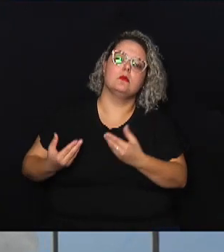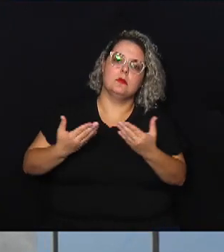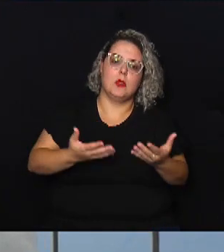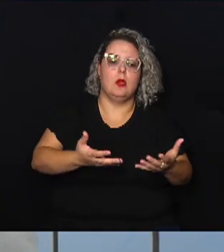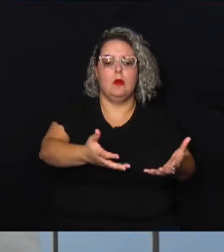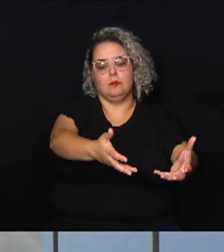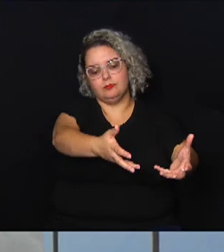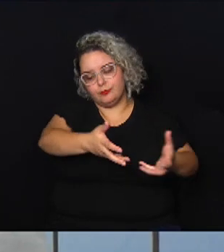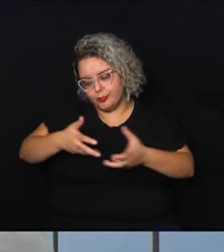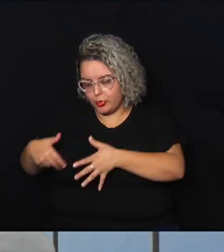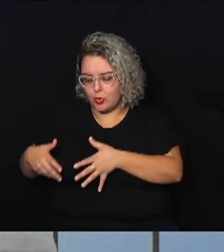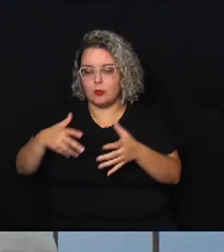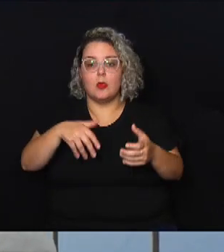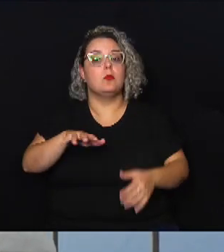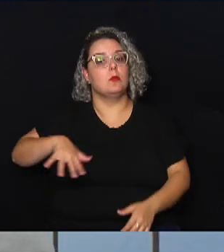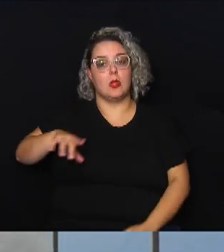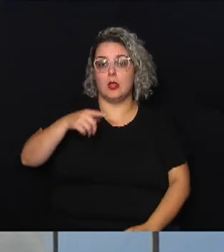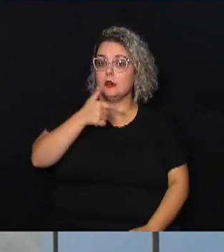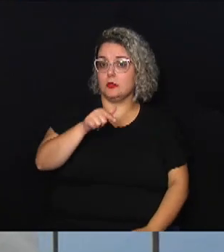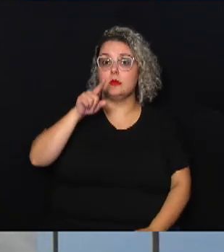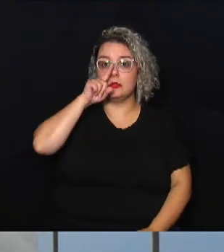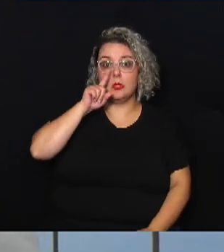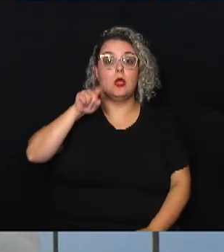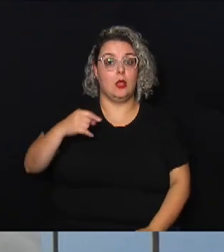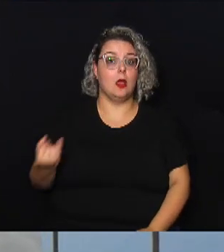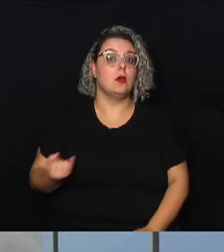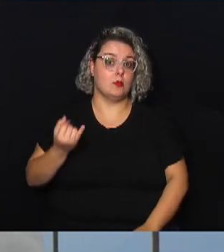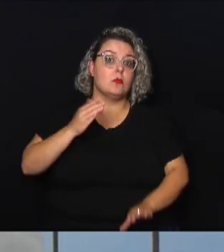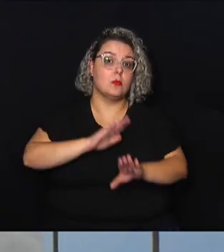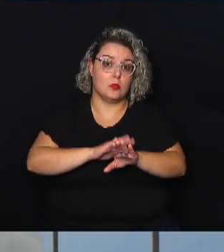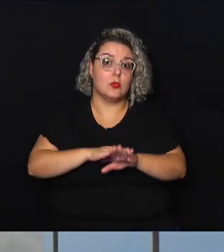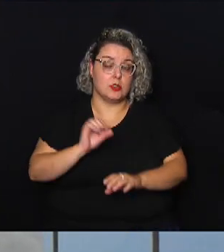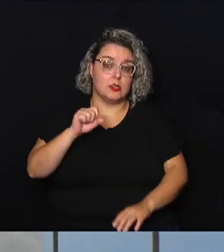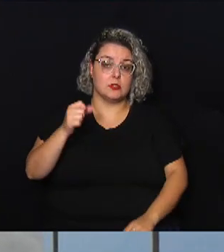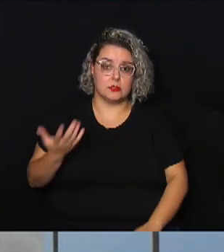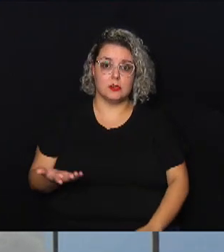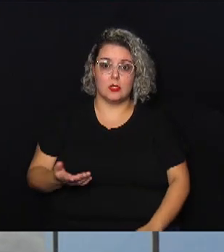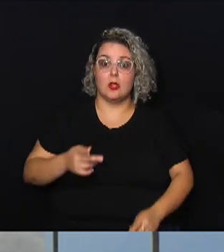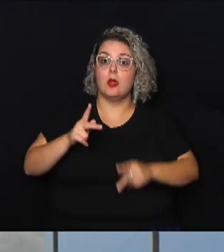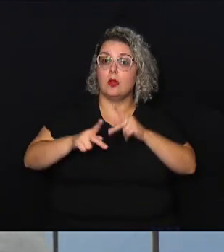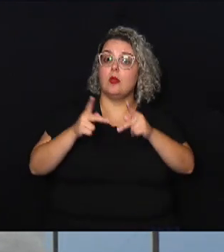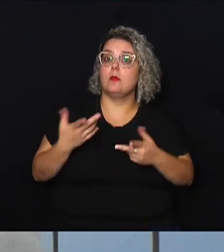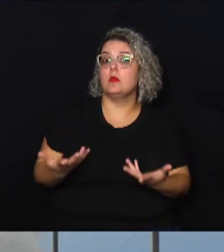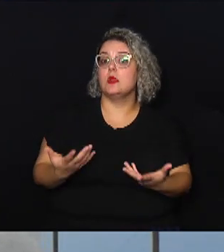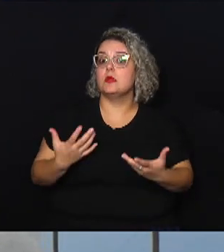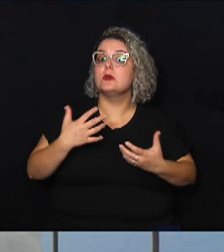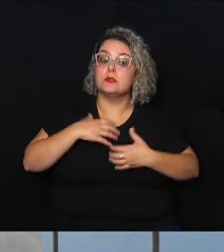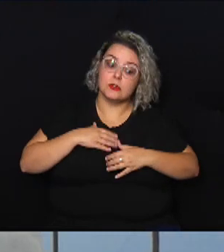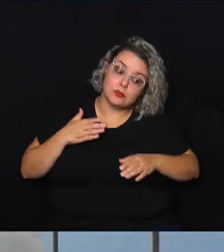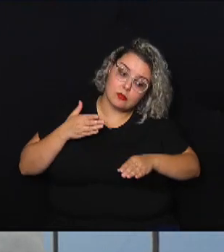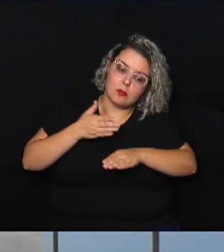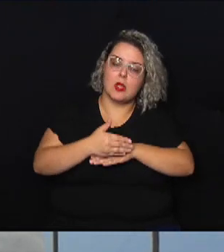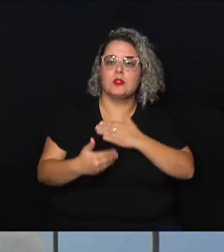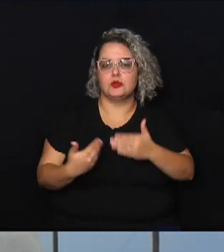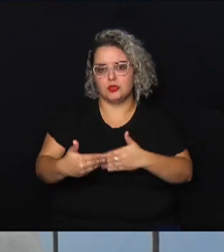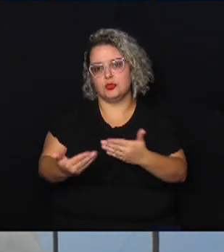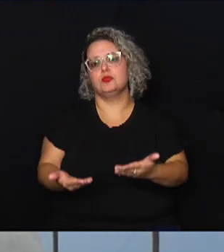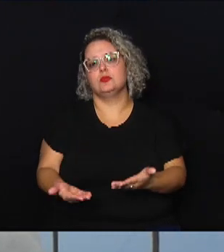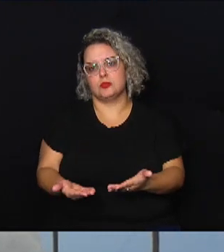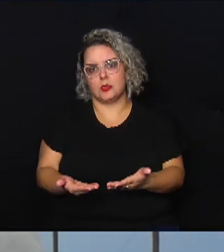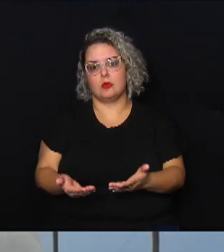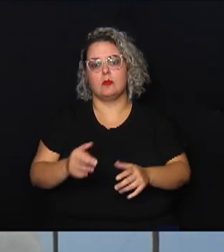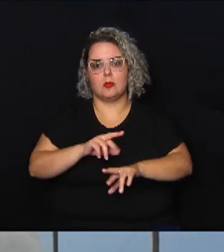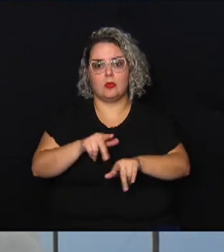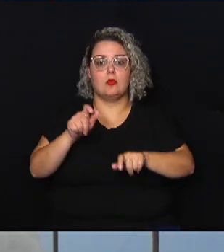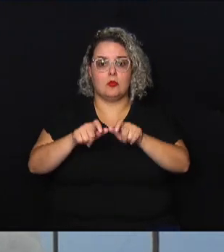né numa área que não tenha risco é importante essa essa atuação né e a população se sente parte do processo né como muita gente